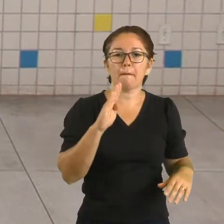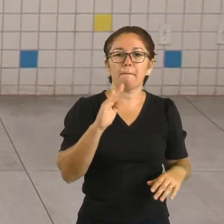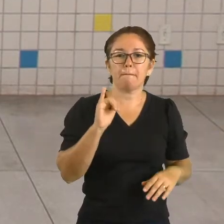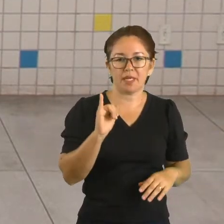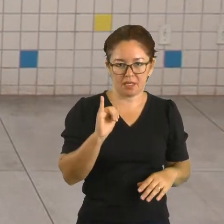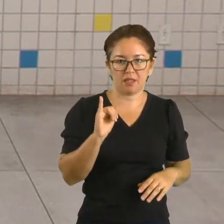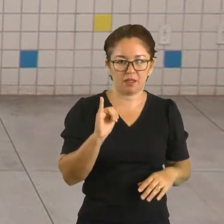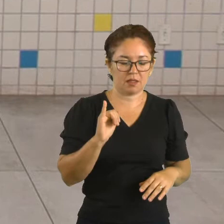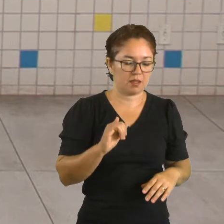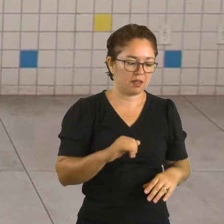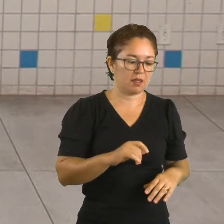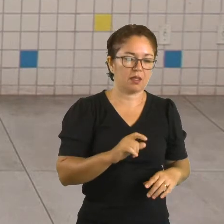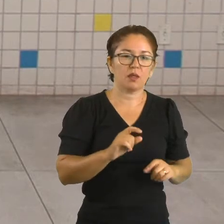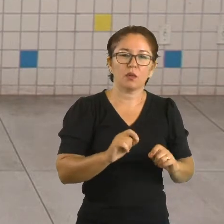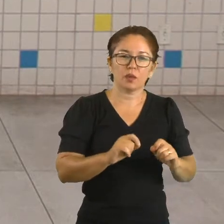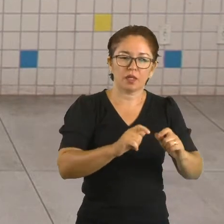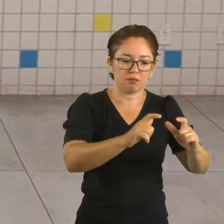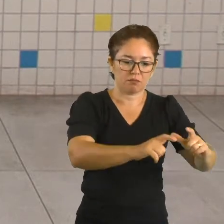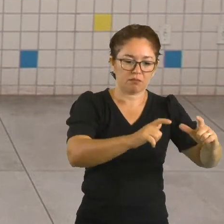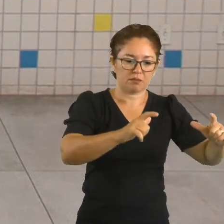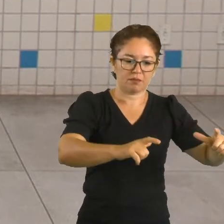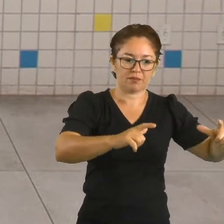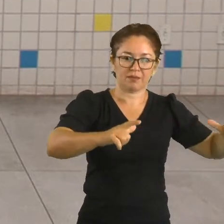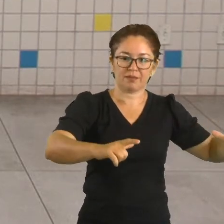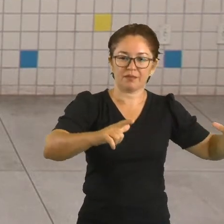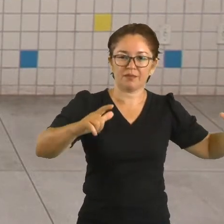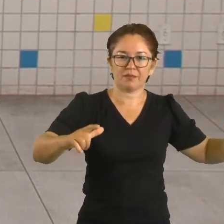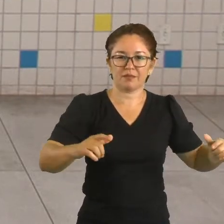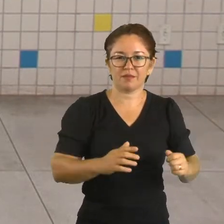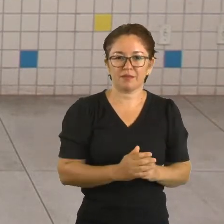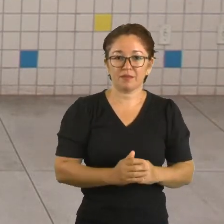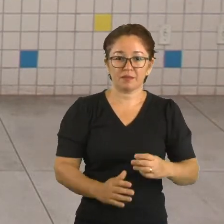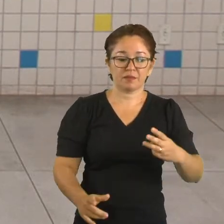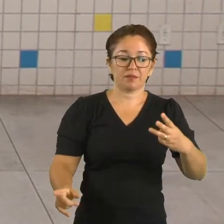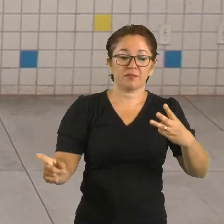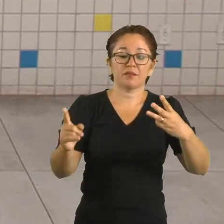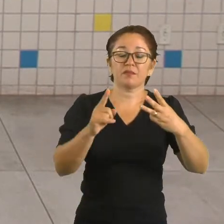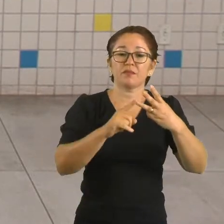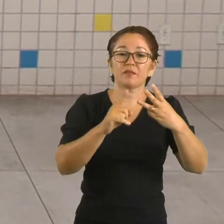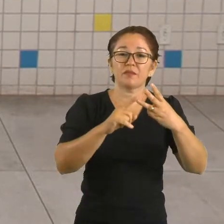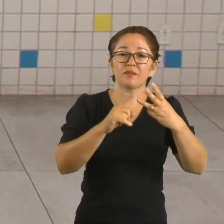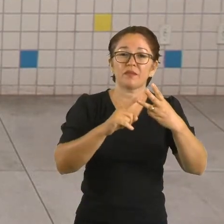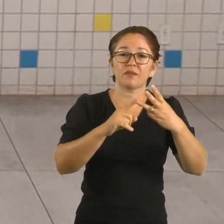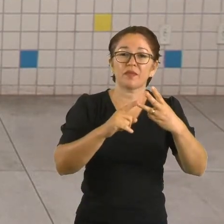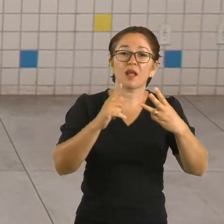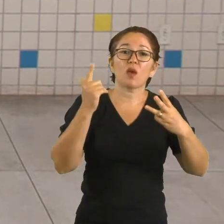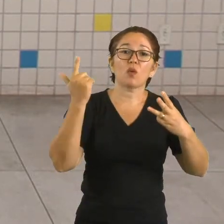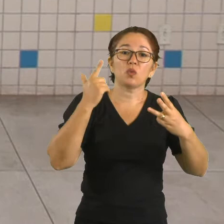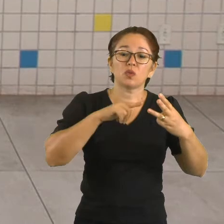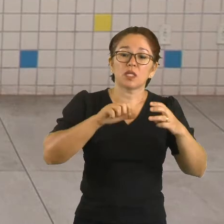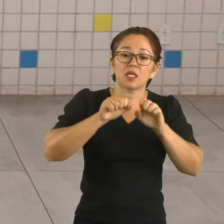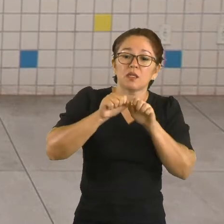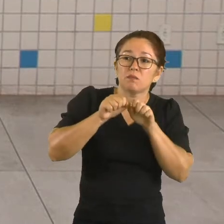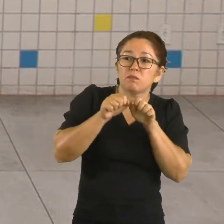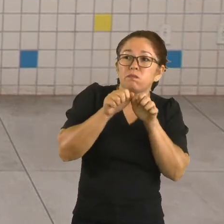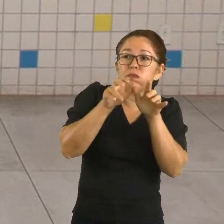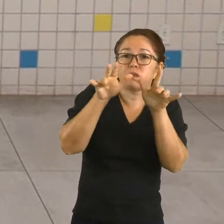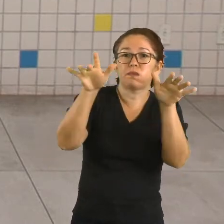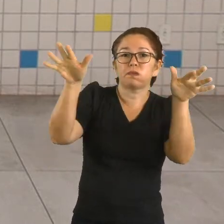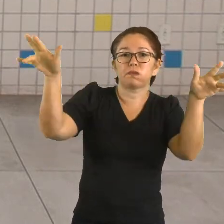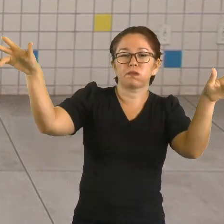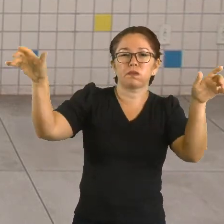Tridimensionais são capazes de se propagar em todas as dimensões, como, por exemplo, nós temos a luz e o som.